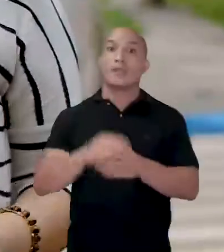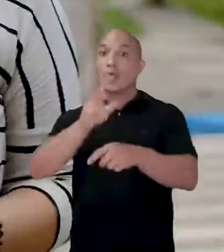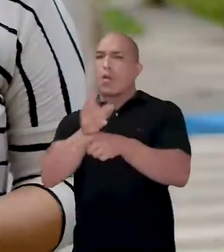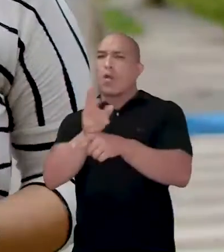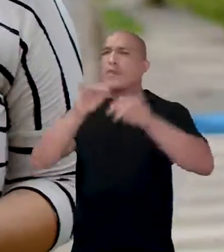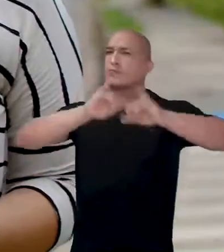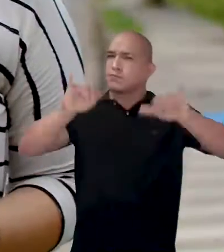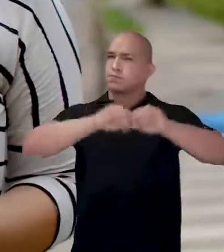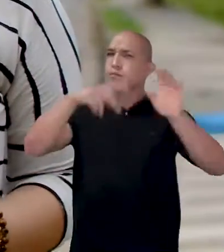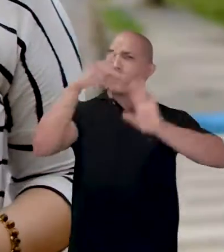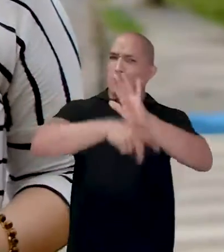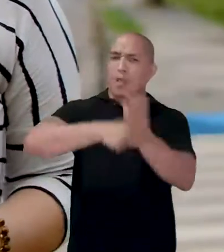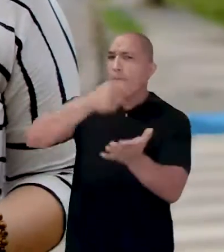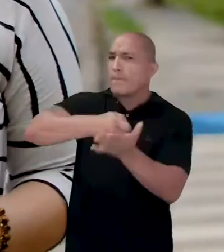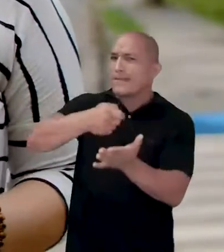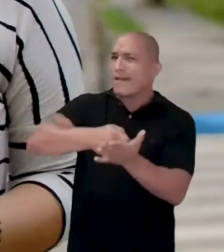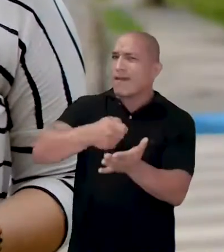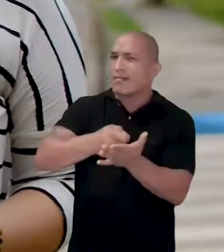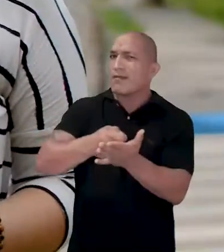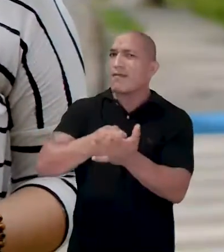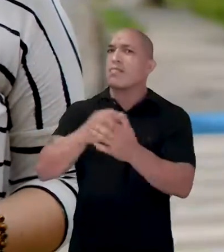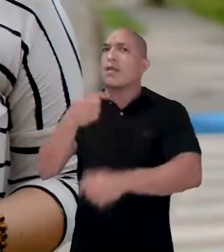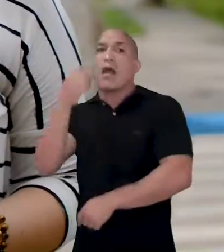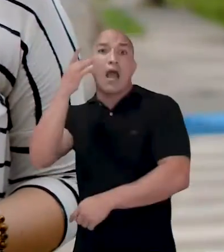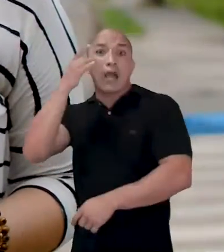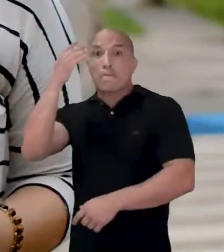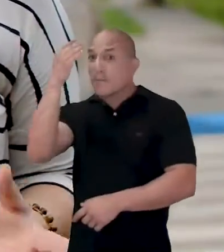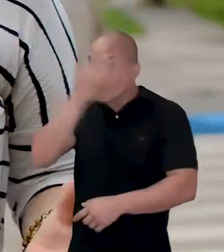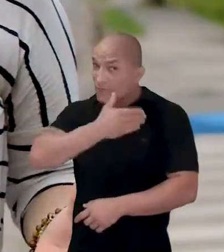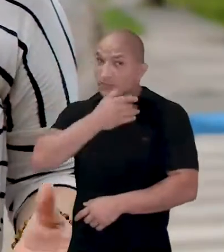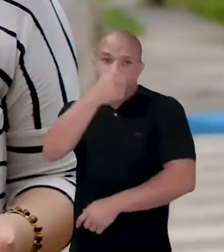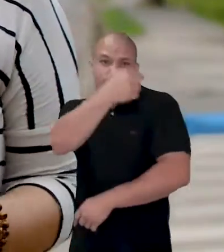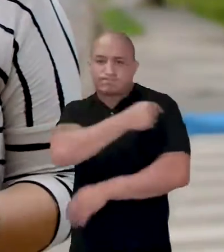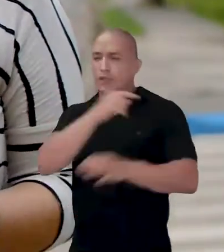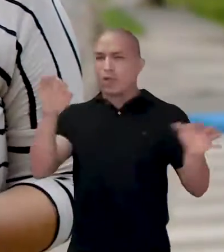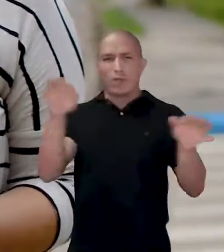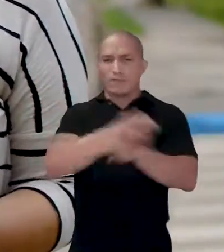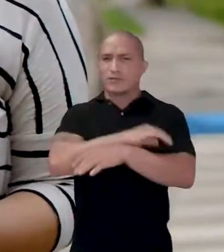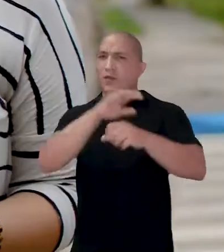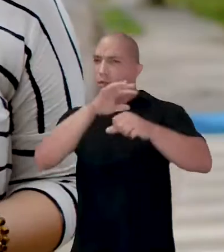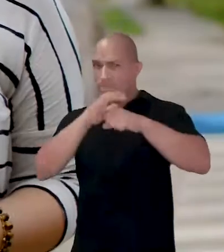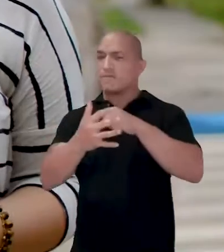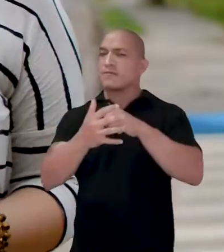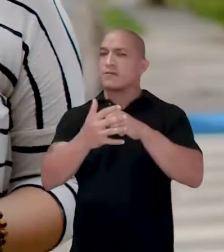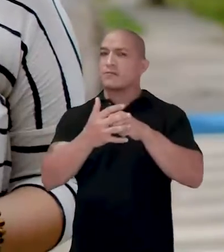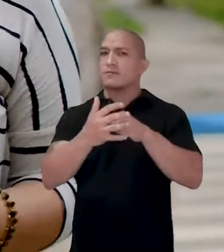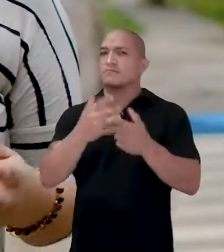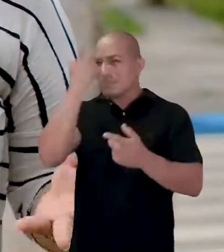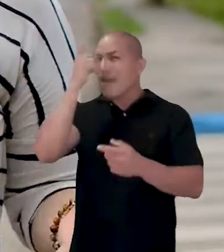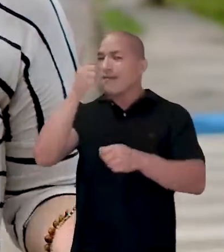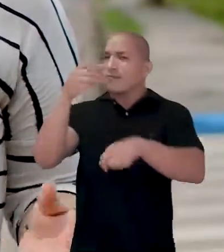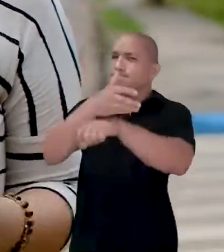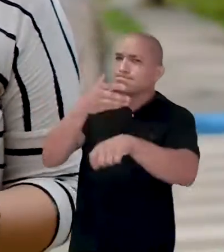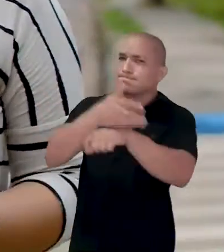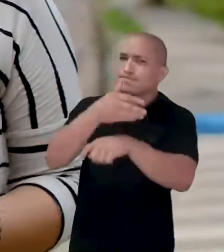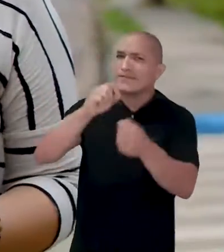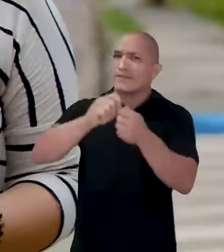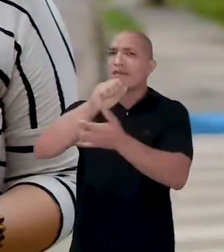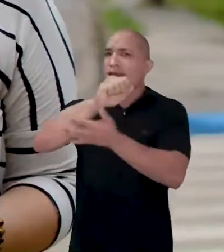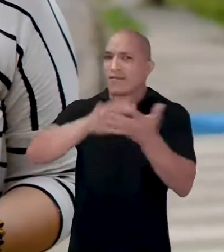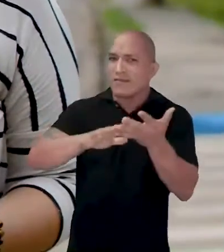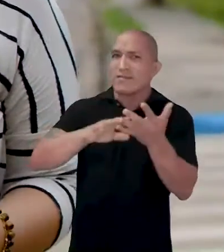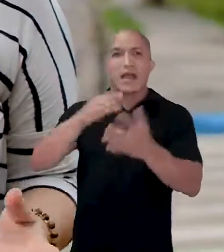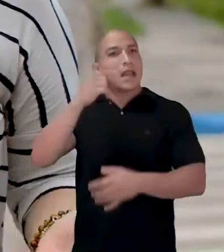A UEMA divulgou portarias sobre a obrigatoriedade da comprovação da vacinação completa contra a Covid-19 para acesso e